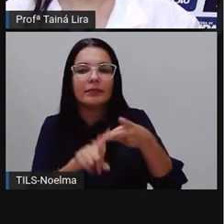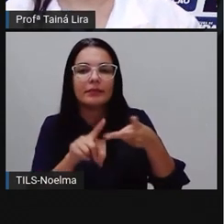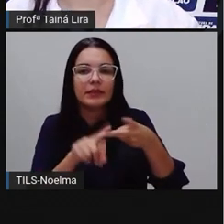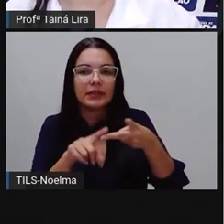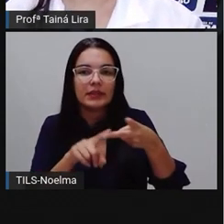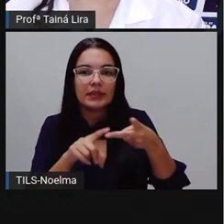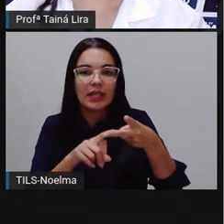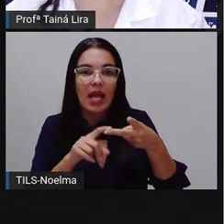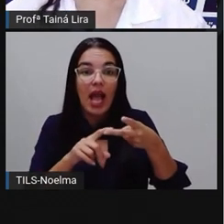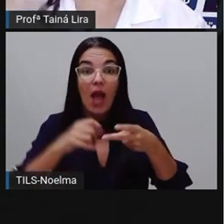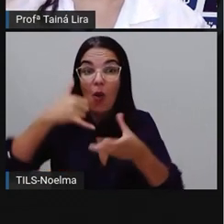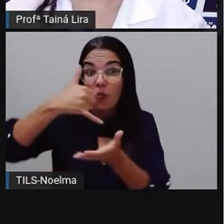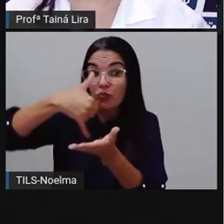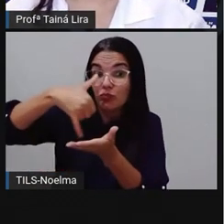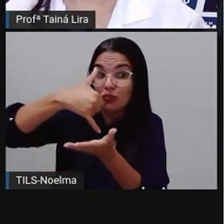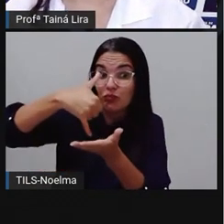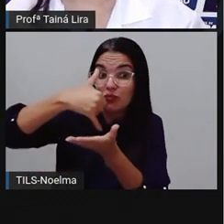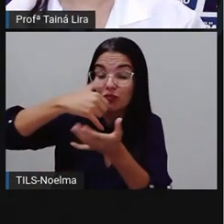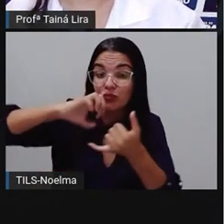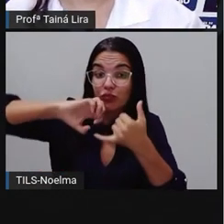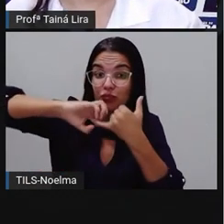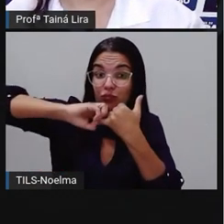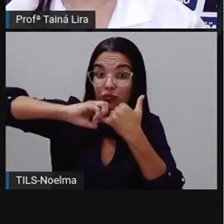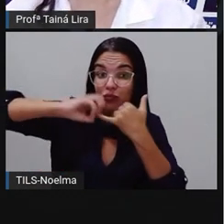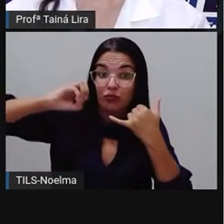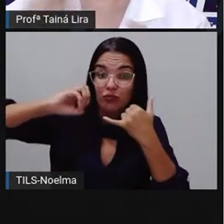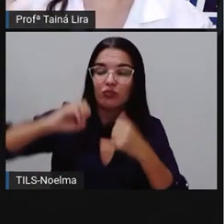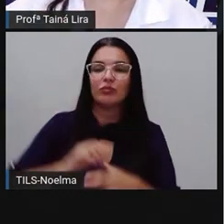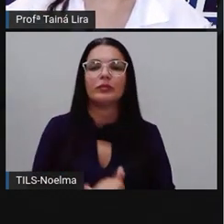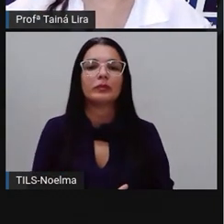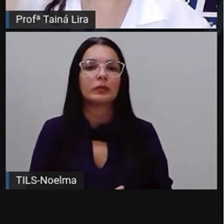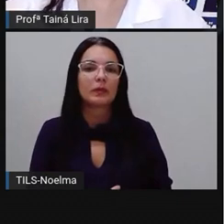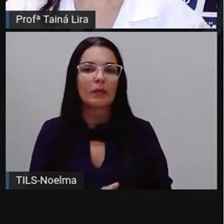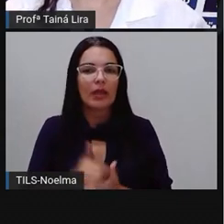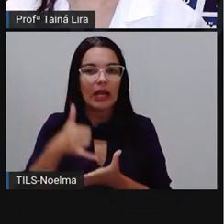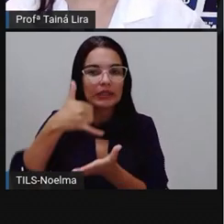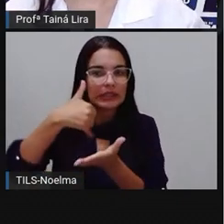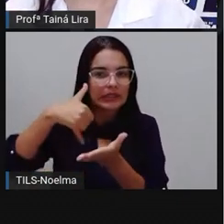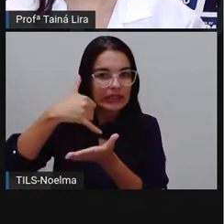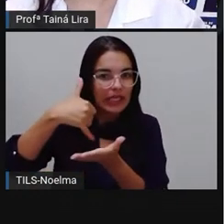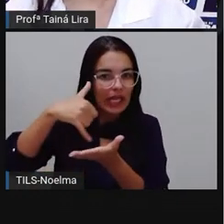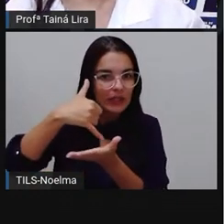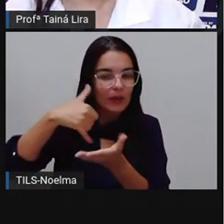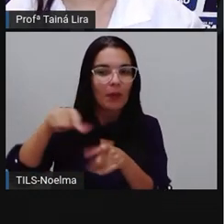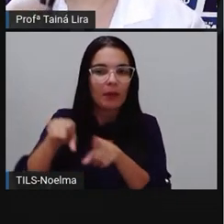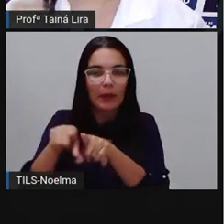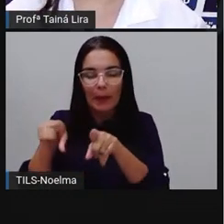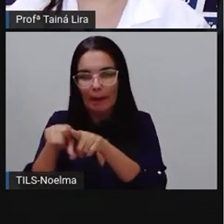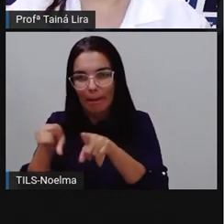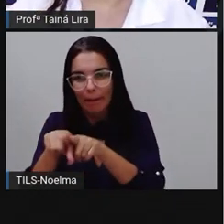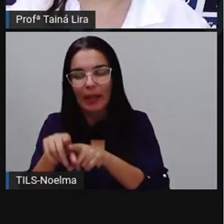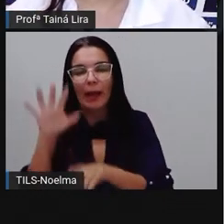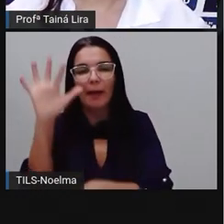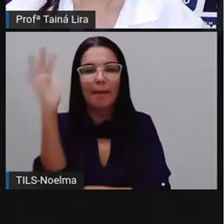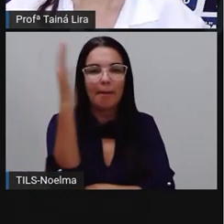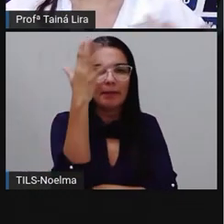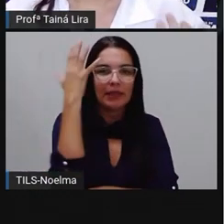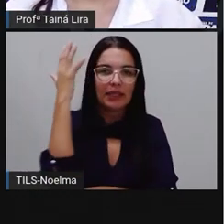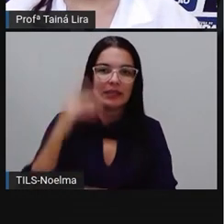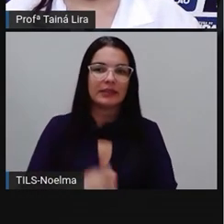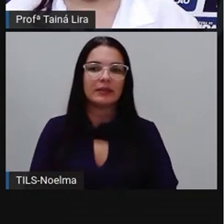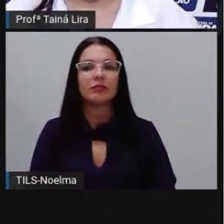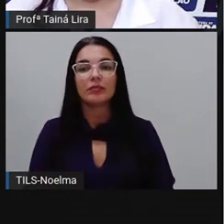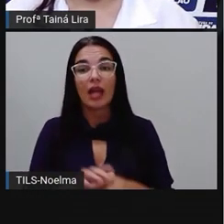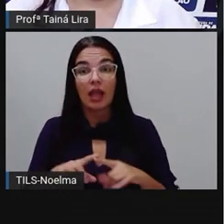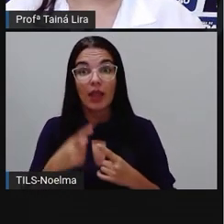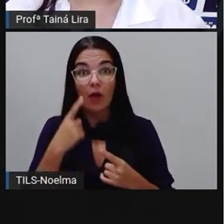azeitona, né, que é o fruto ali da oliveira, certo? A azeitona também vem de uma planta, tá bom? Então,